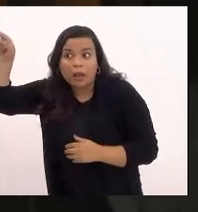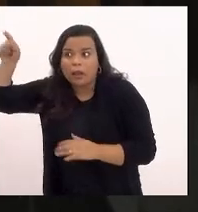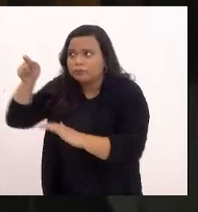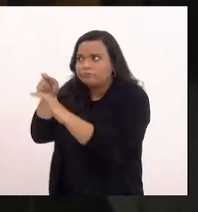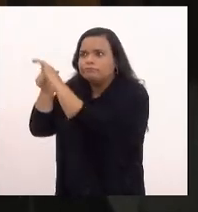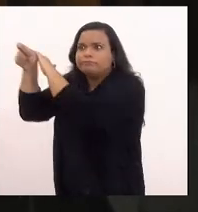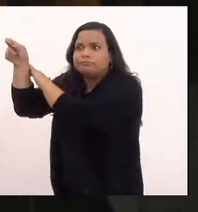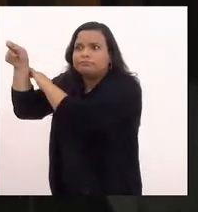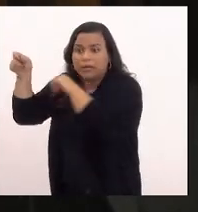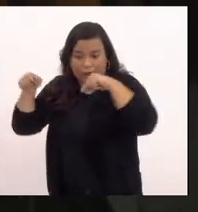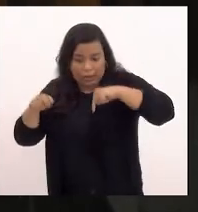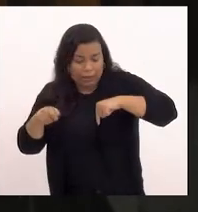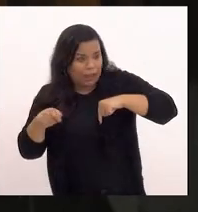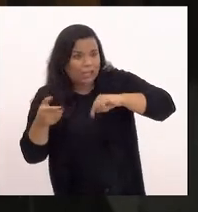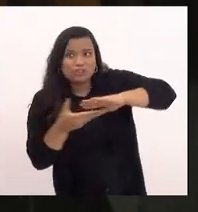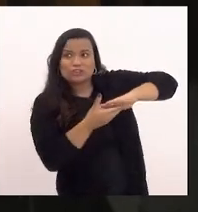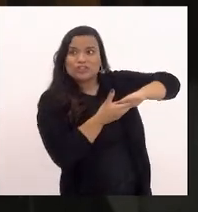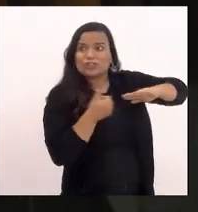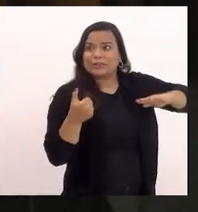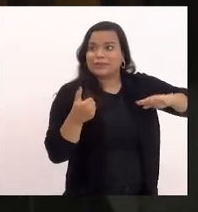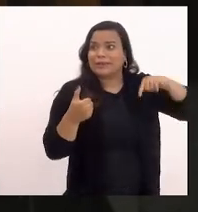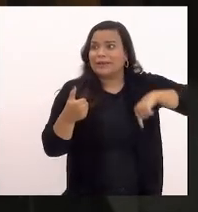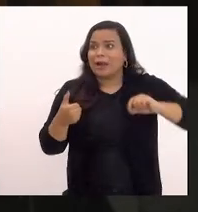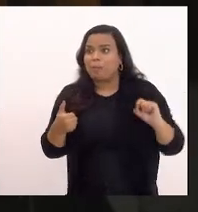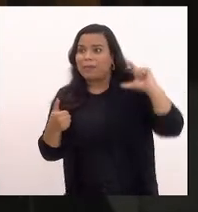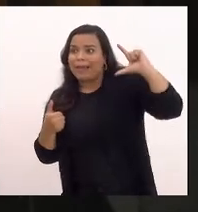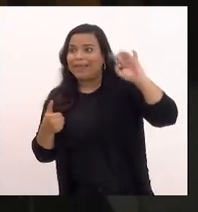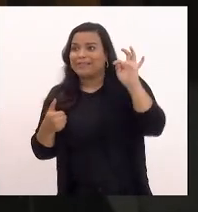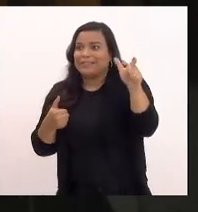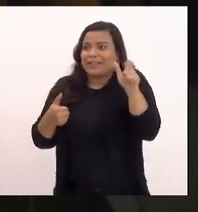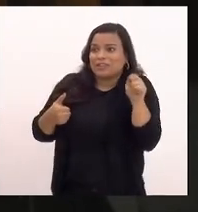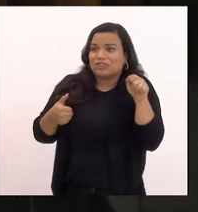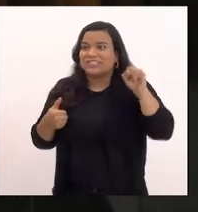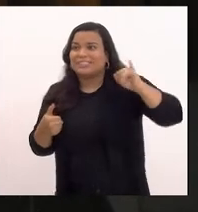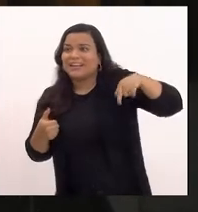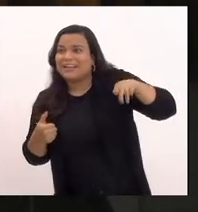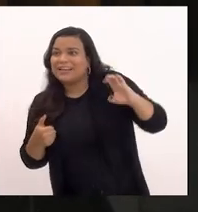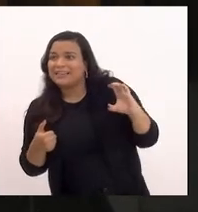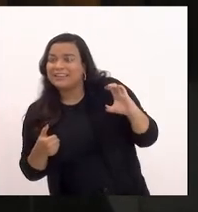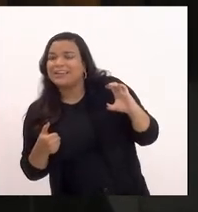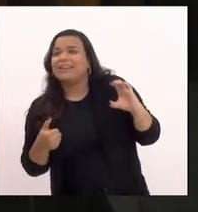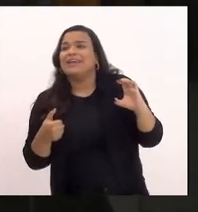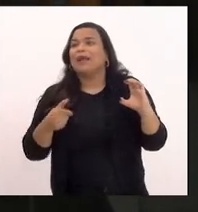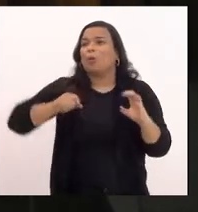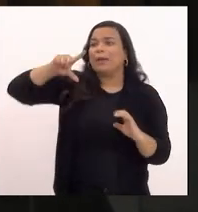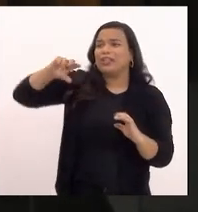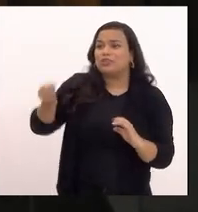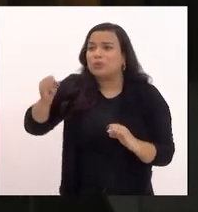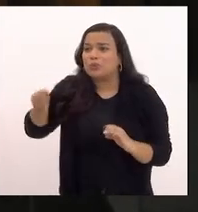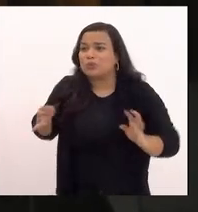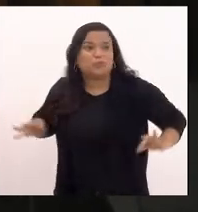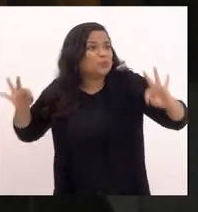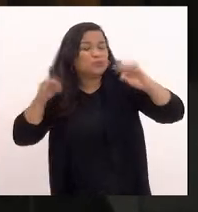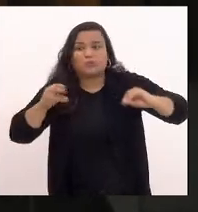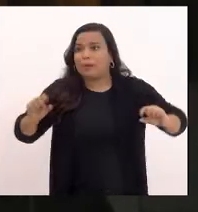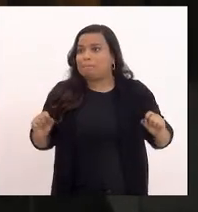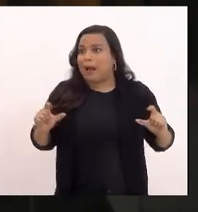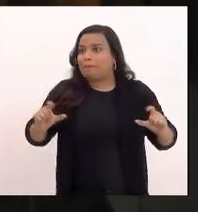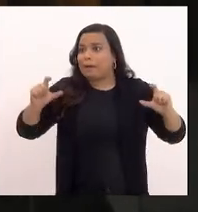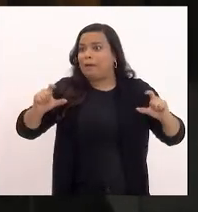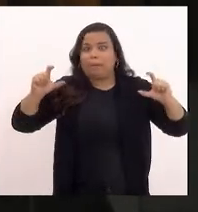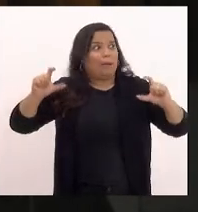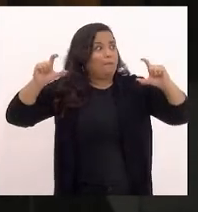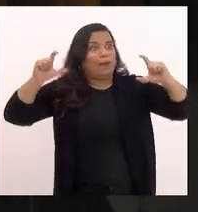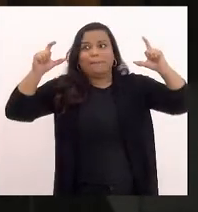aqui aumenta mais a taxa selic aumentando a taxa selic aumenta o juros geral para todo mundo o